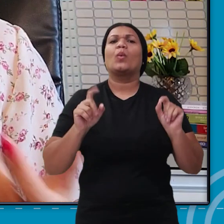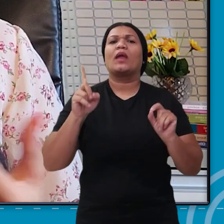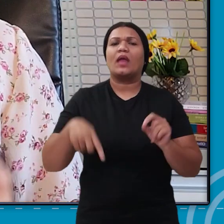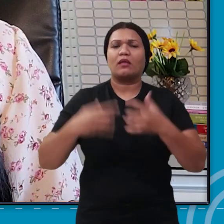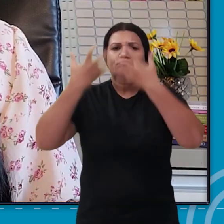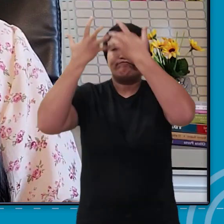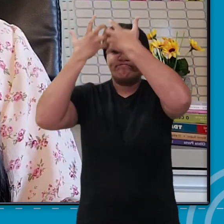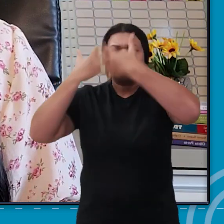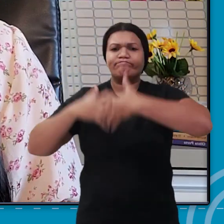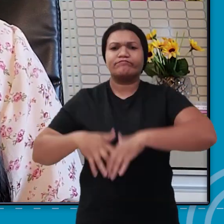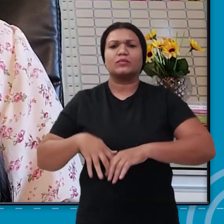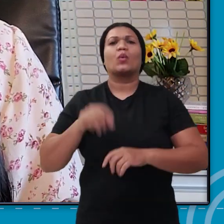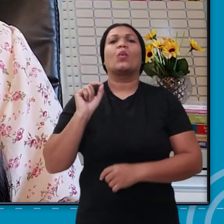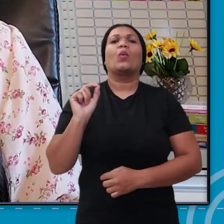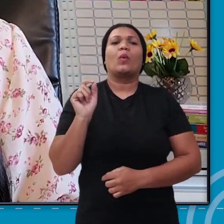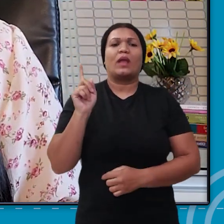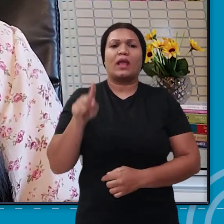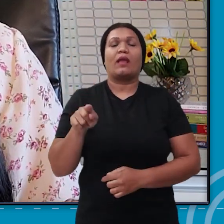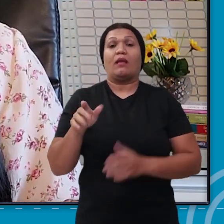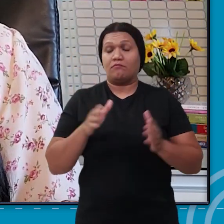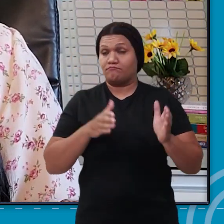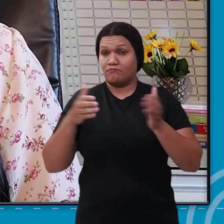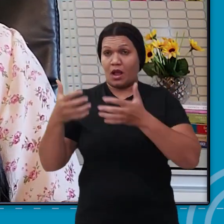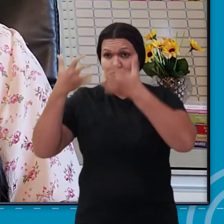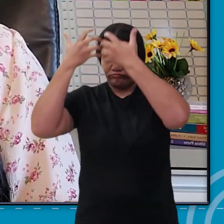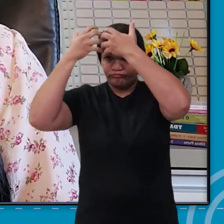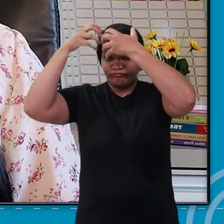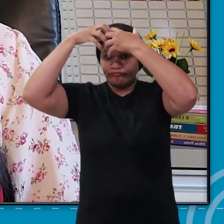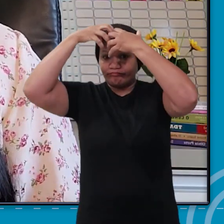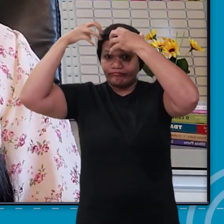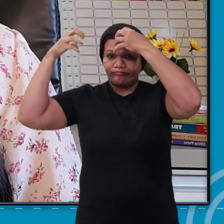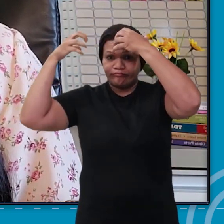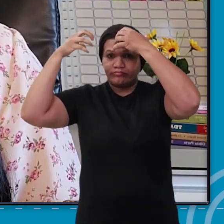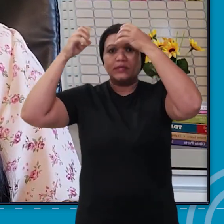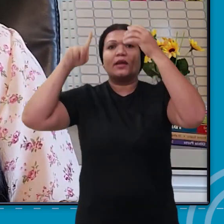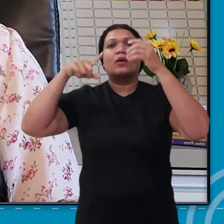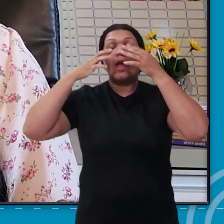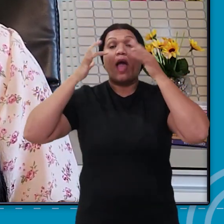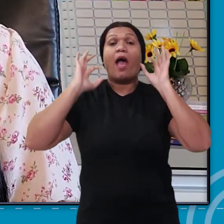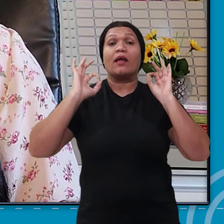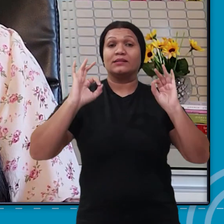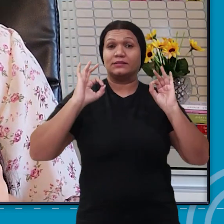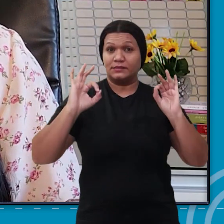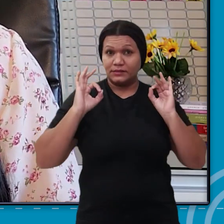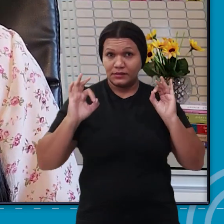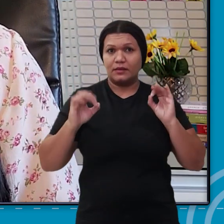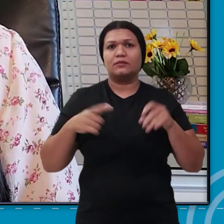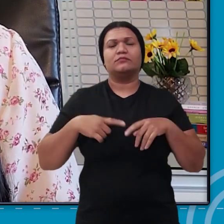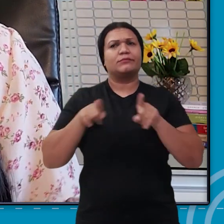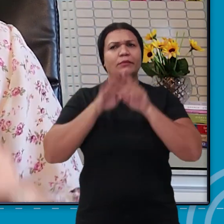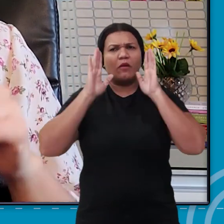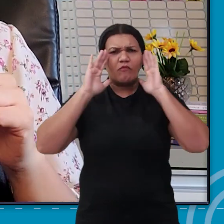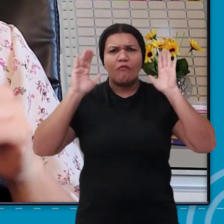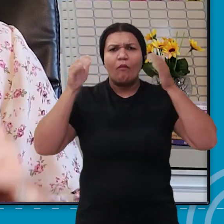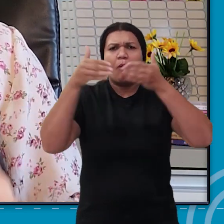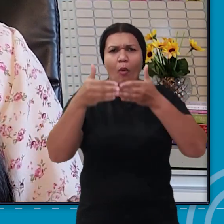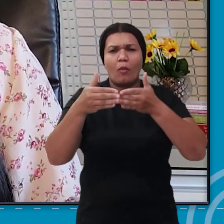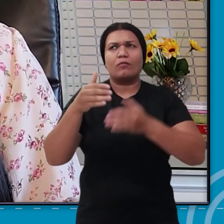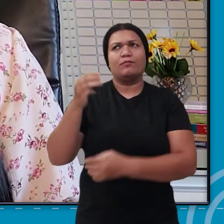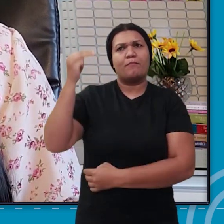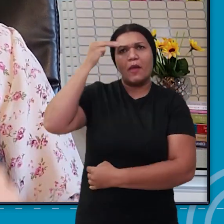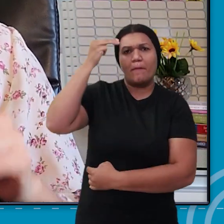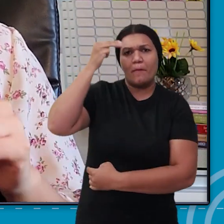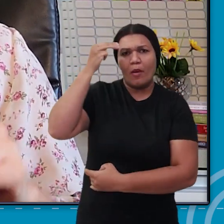seria a cognição, Malu? A cognição é a parte do cérebro que é responsável pela atenção, pela